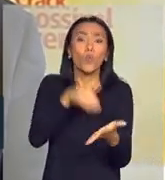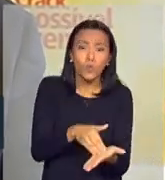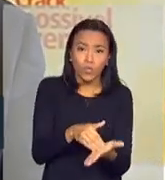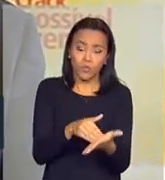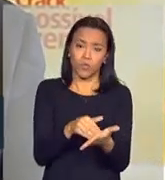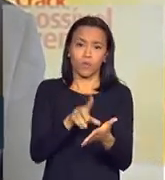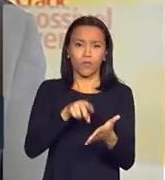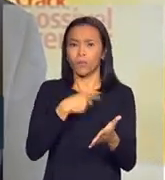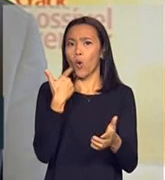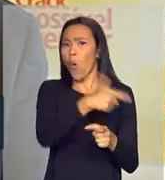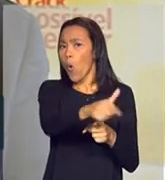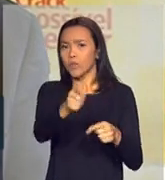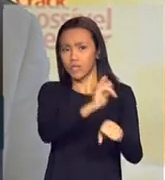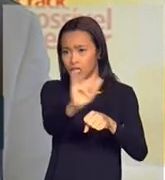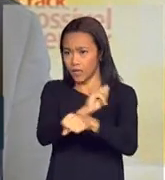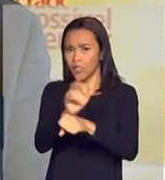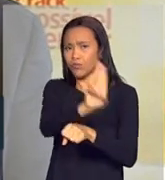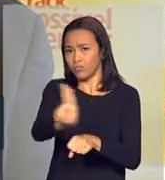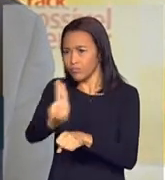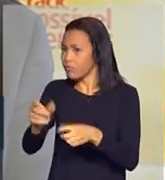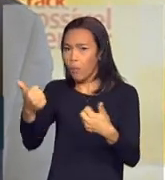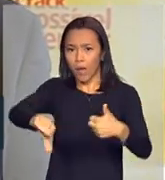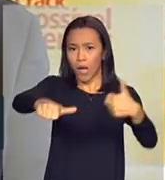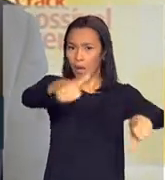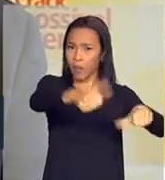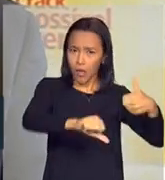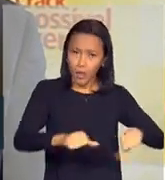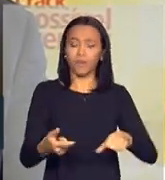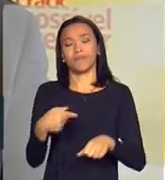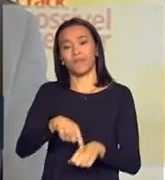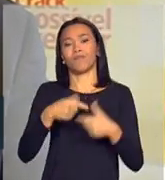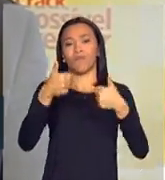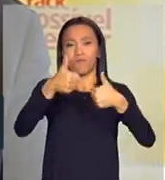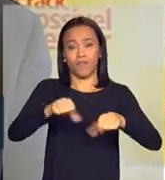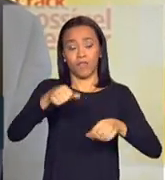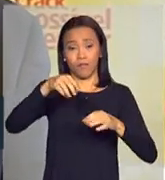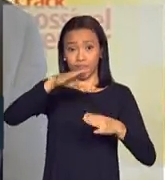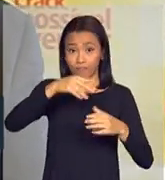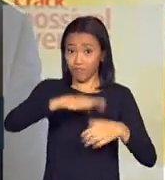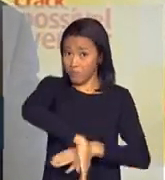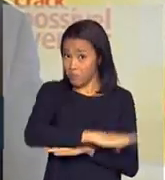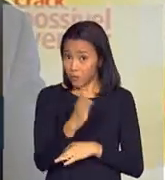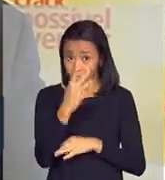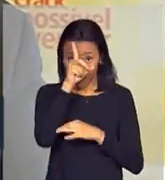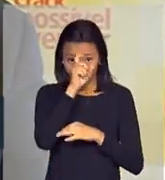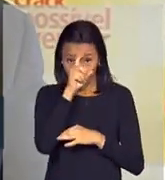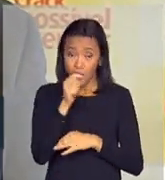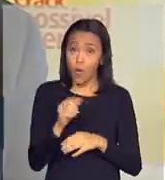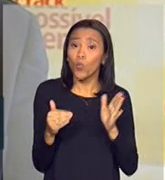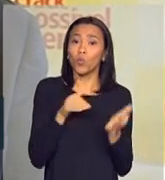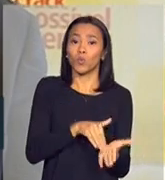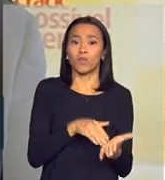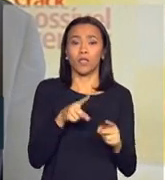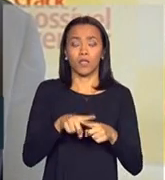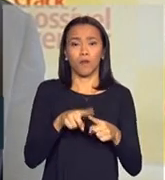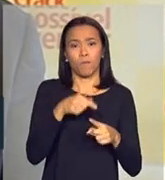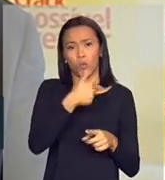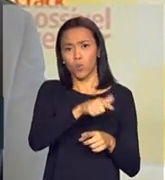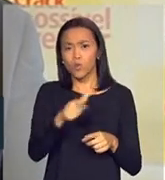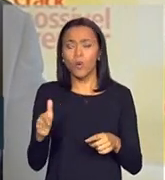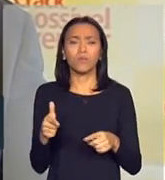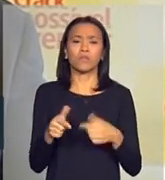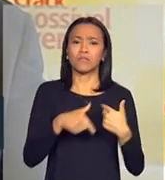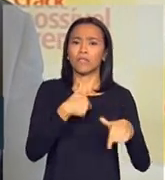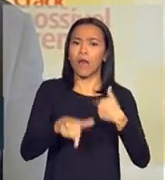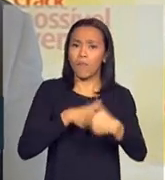desde que esgotados todos os outros. Então, a gente demonstra assim para o Distrito Federal e para o país que os outros dispositivos de saúde mental